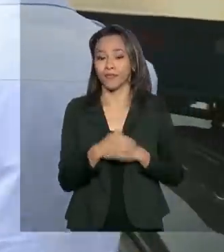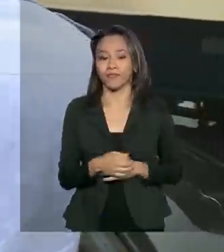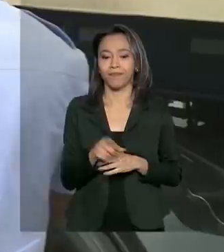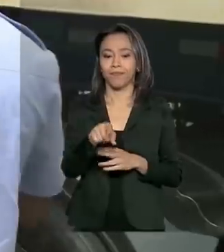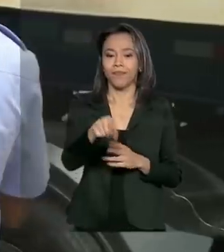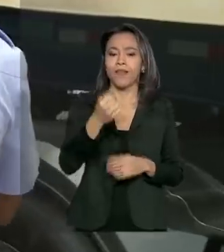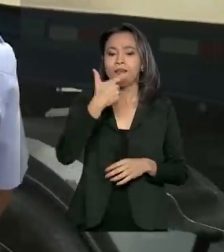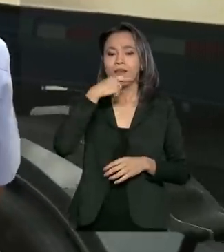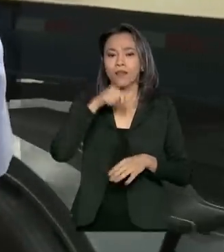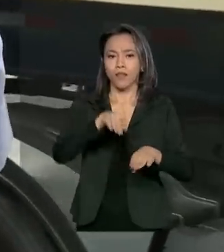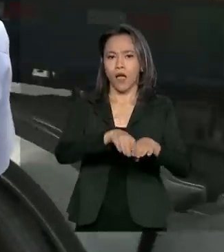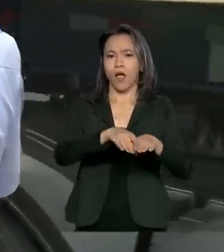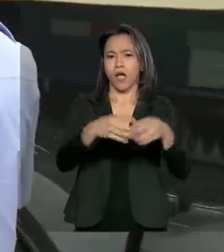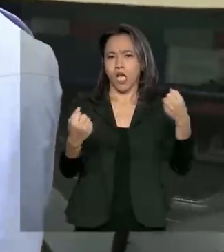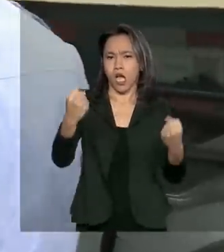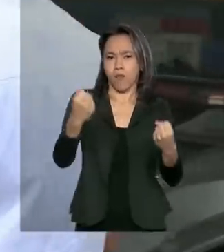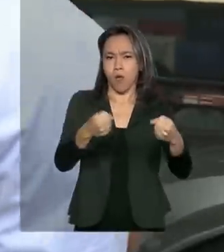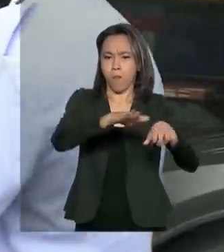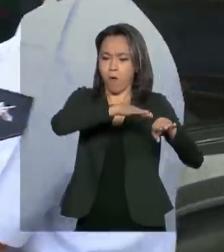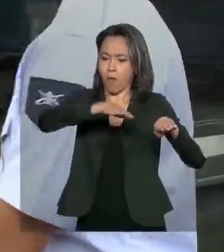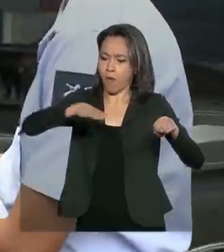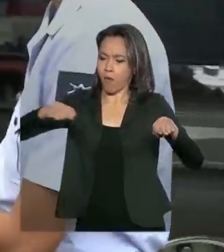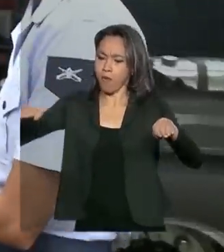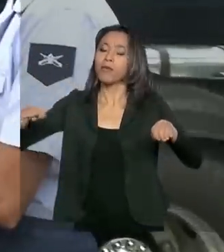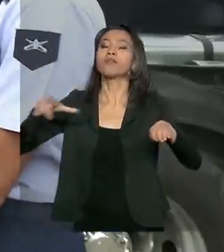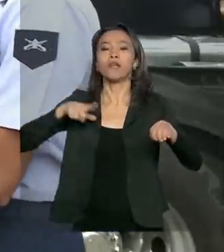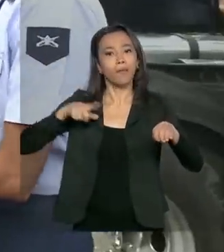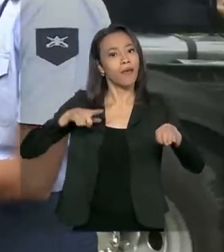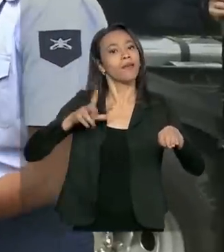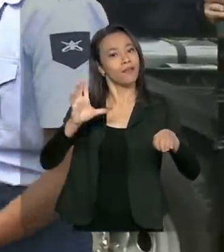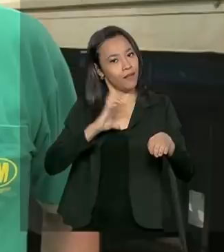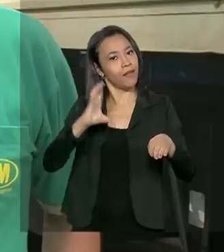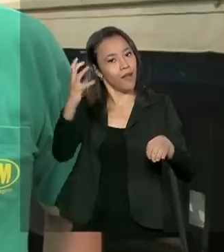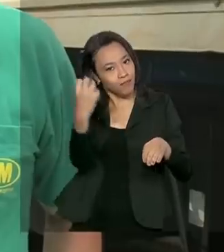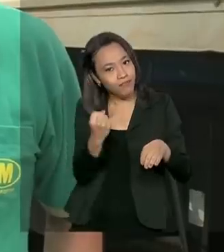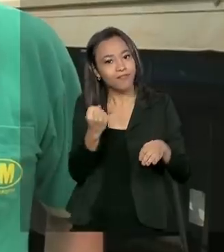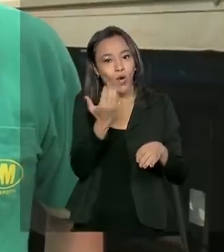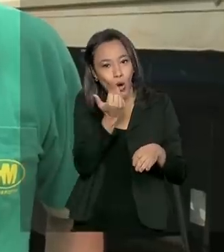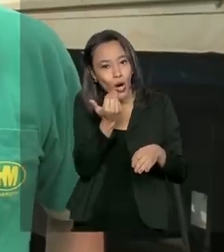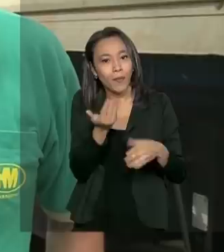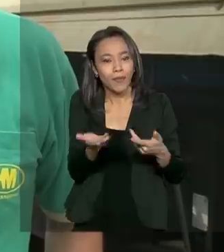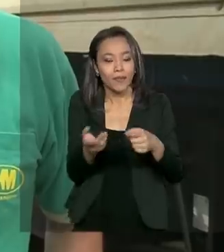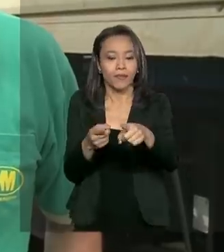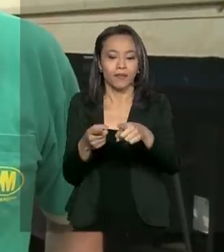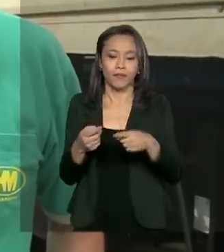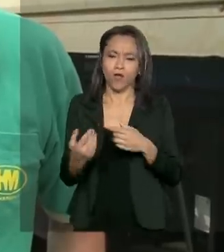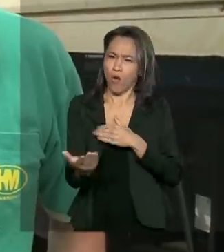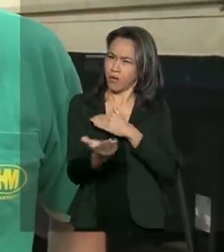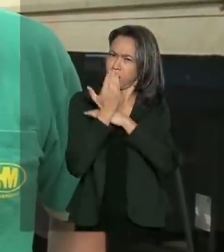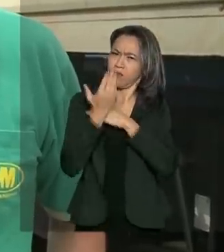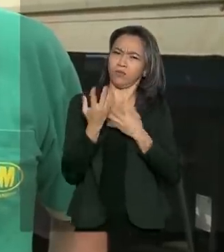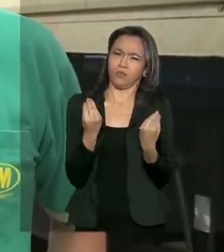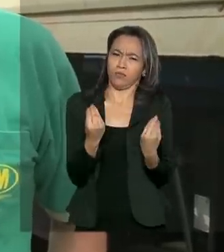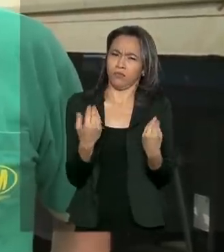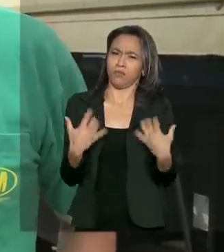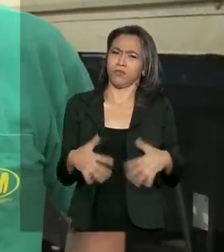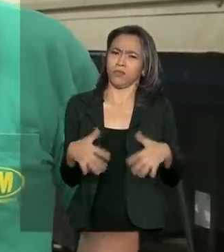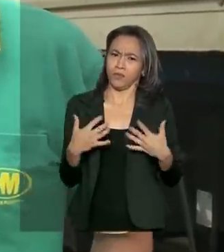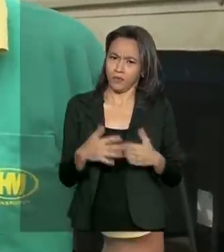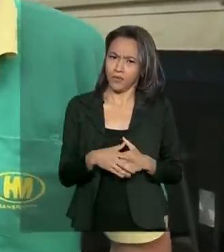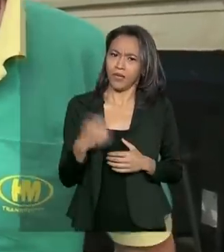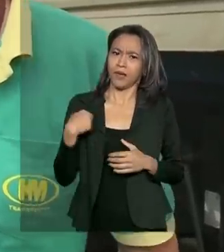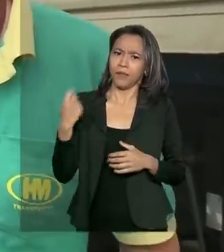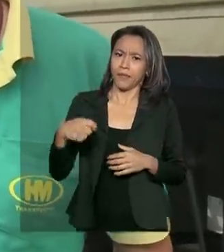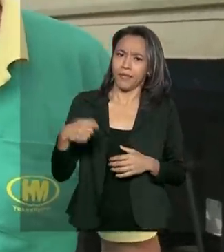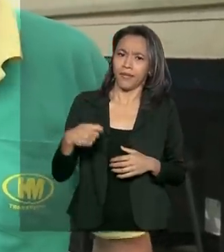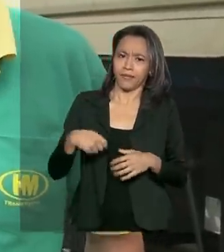está estacionado também ganha a refeição. Uma baita ajuda. É, faz uma bastante diferença para a gente. A gente não precisar